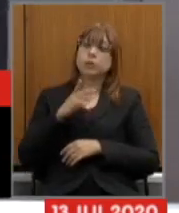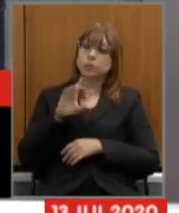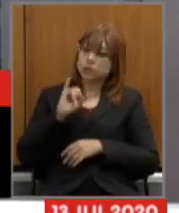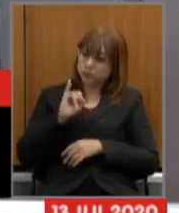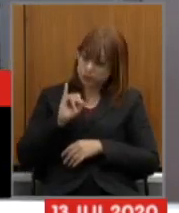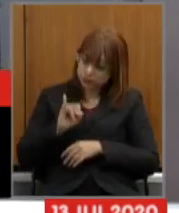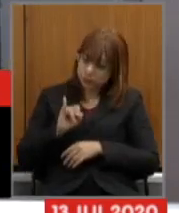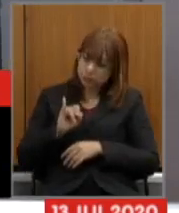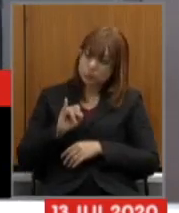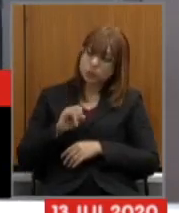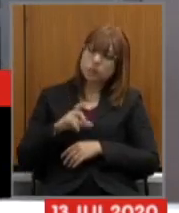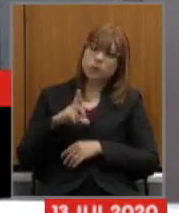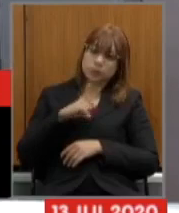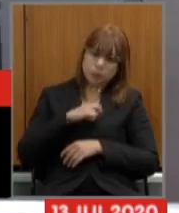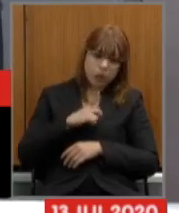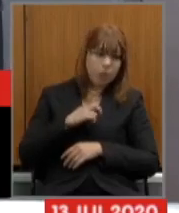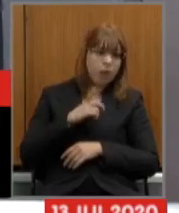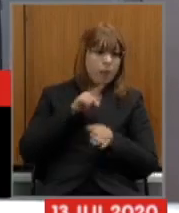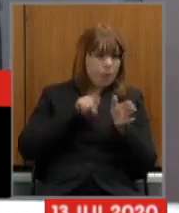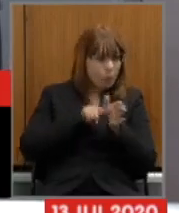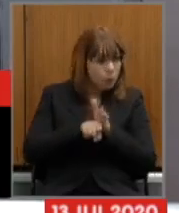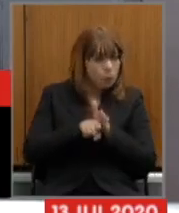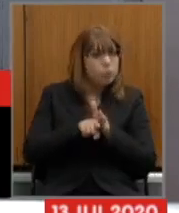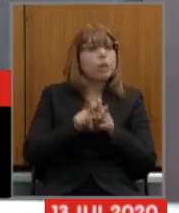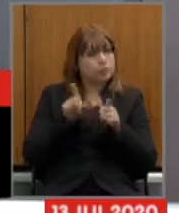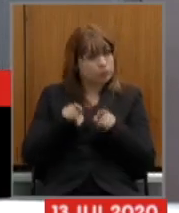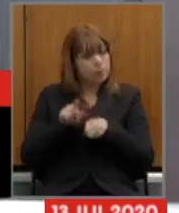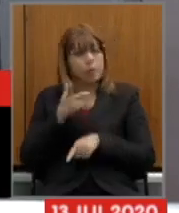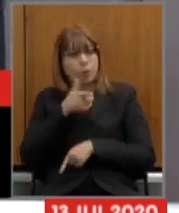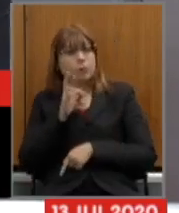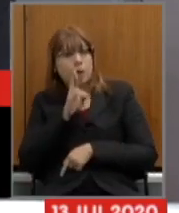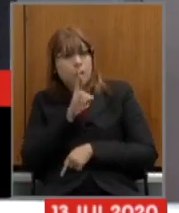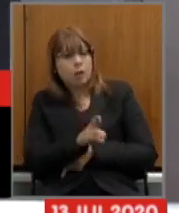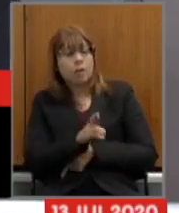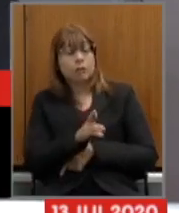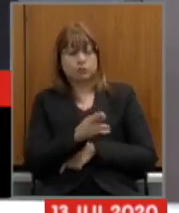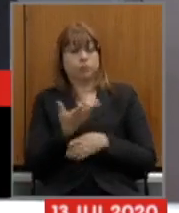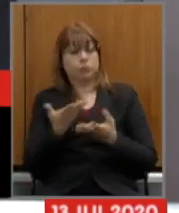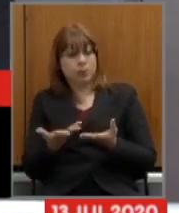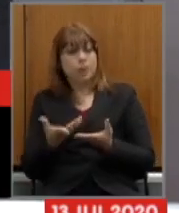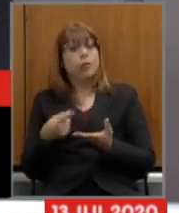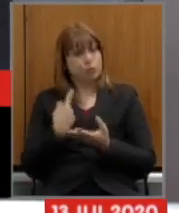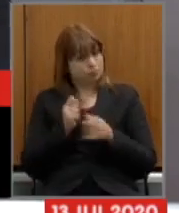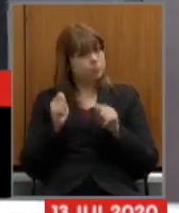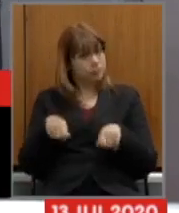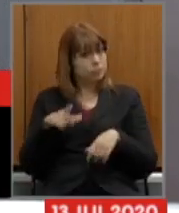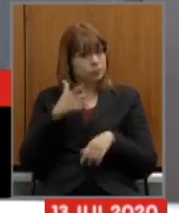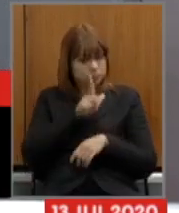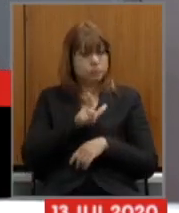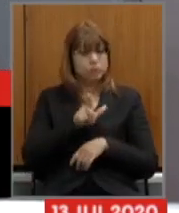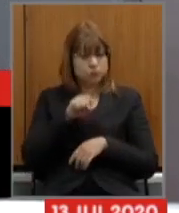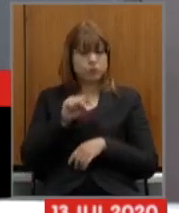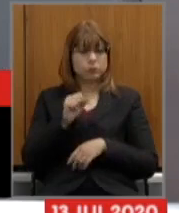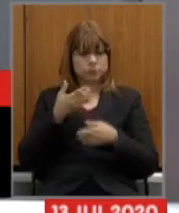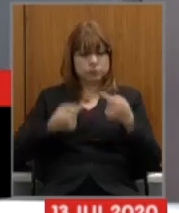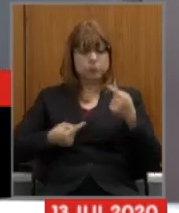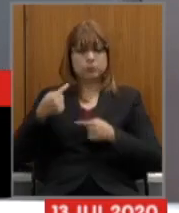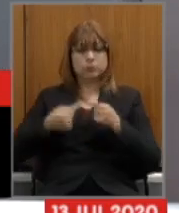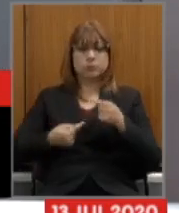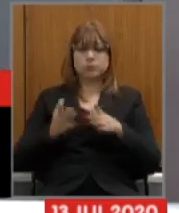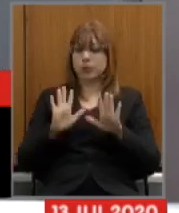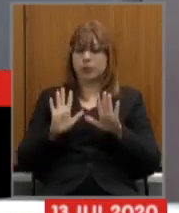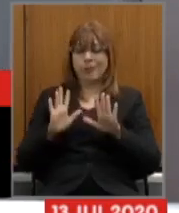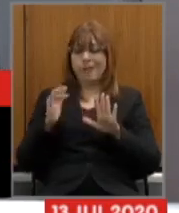e de respostas então eu acredito que dessa forma garantida a discussão nós independente de prazo